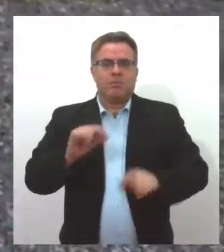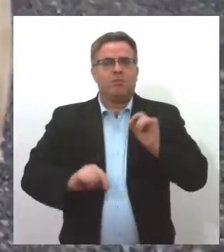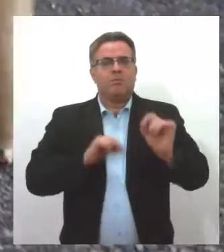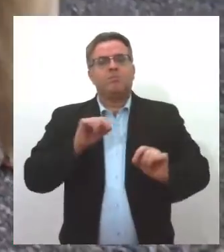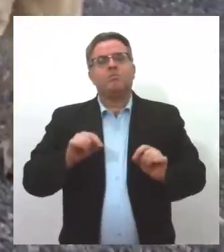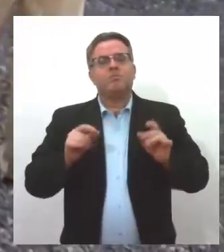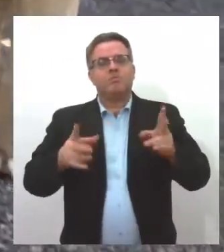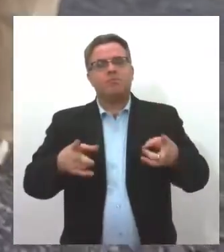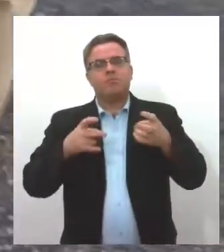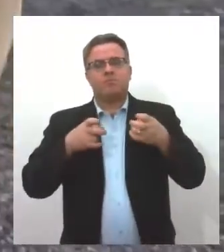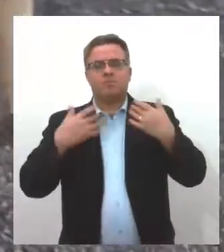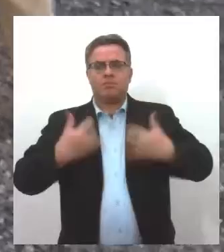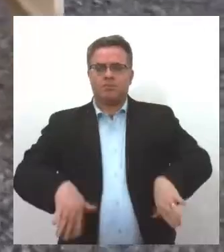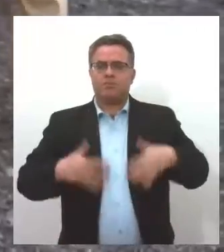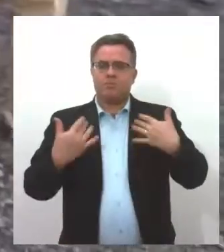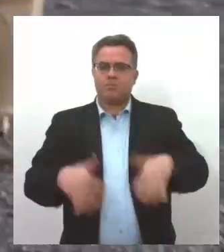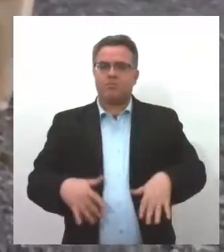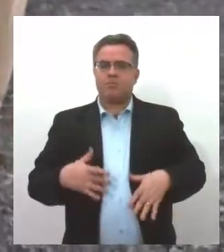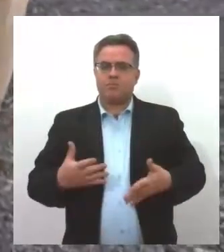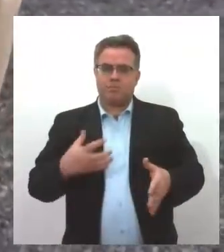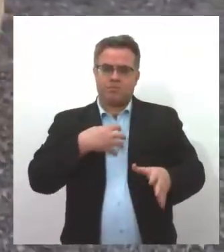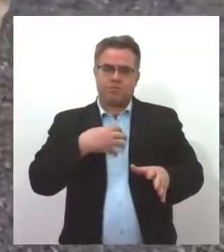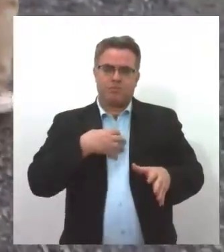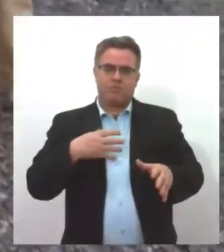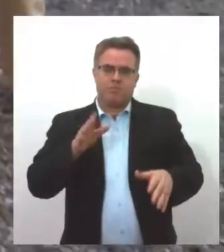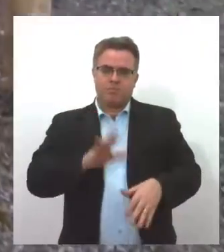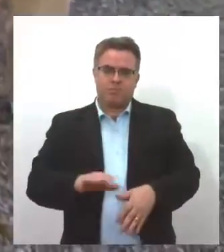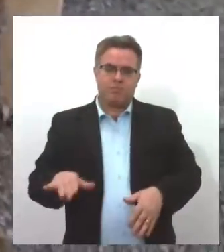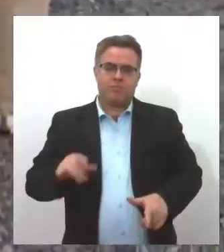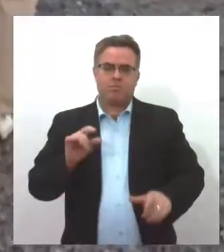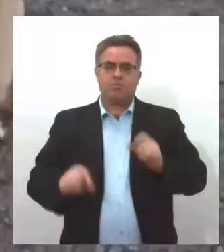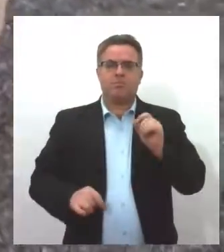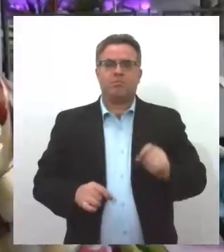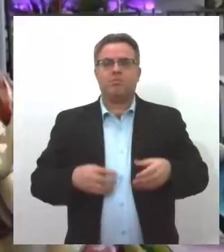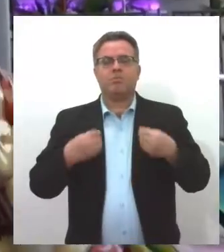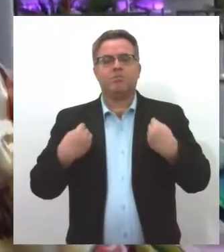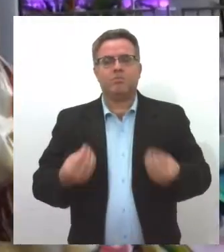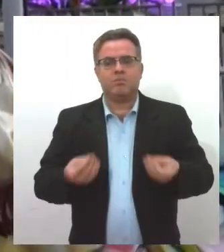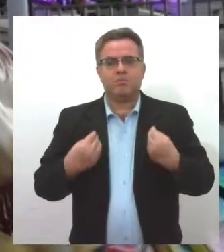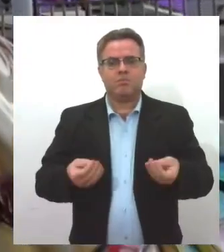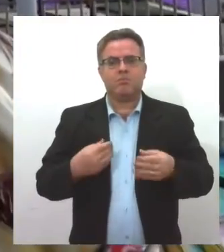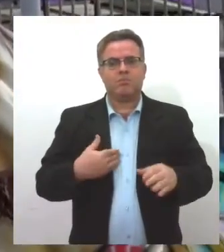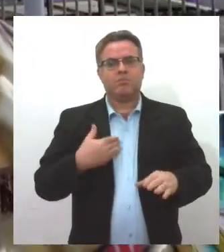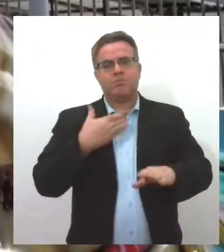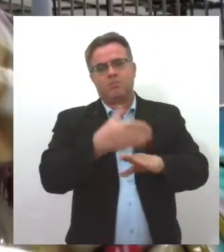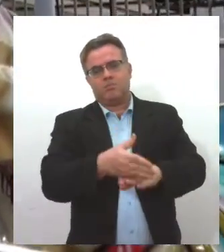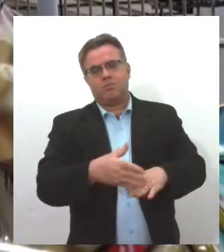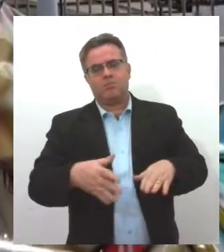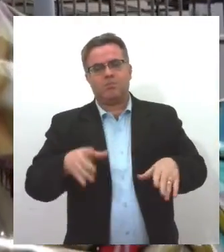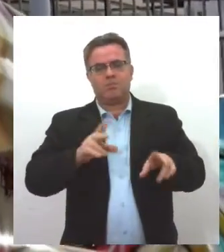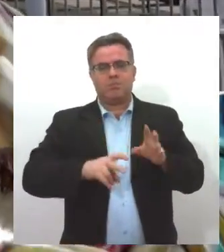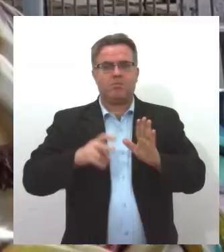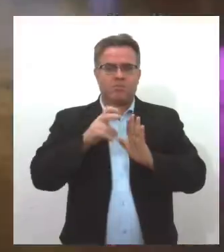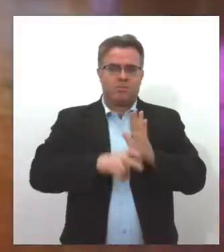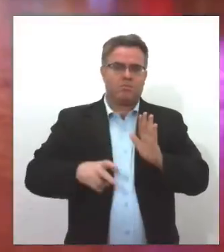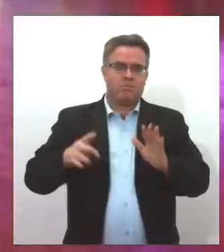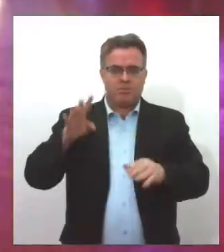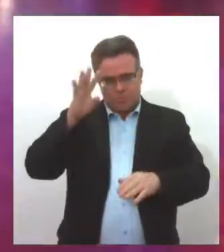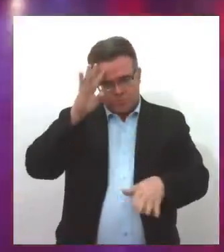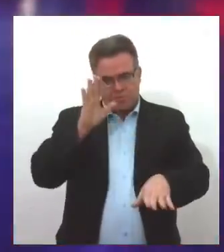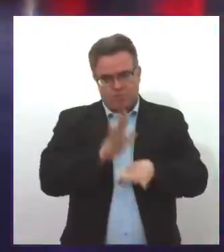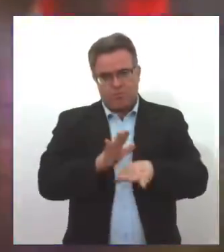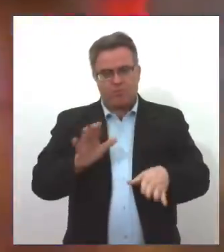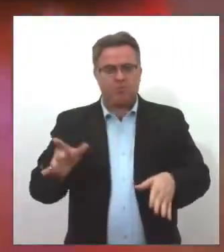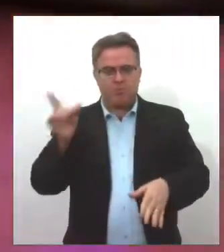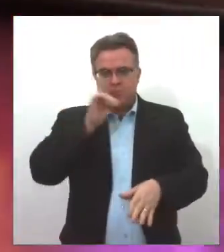perceber também especialmente quando envolve crianças o quanto que uma ida ao parque numa quarta-feira à tarde num domingo